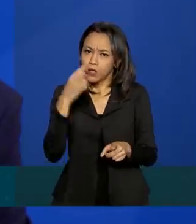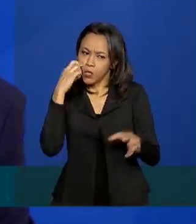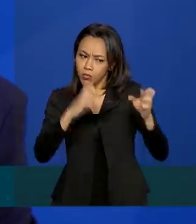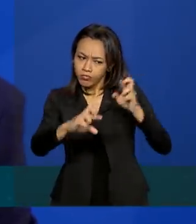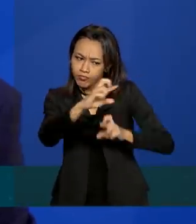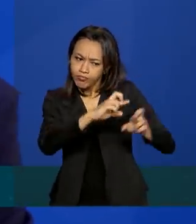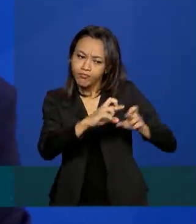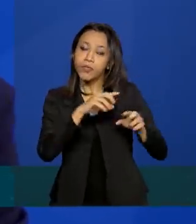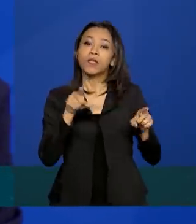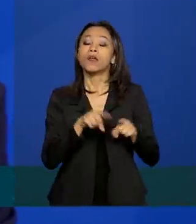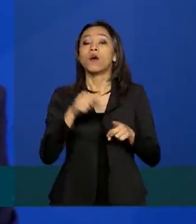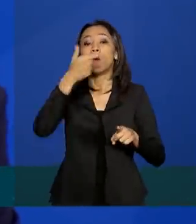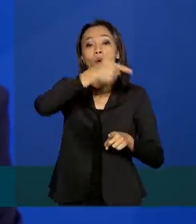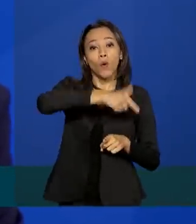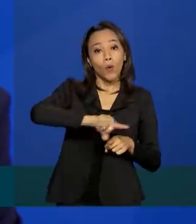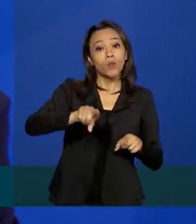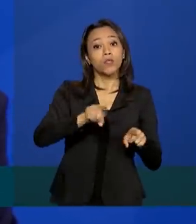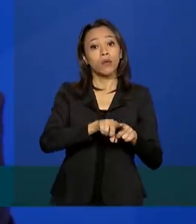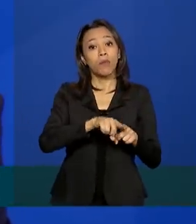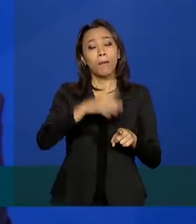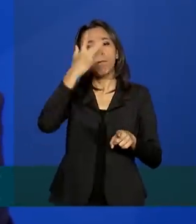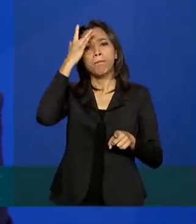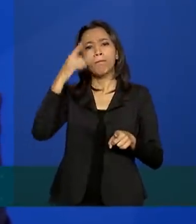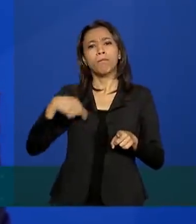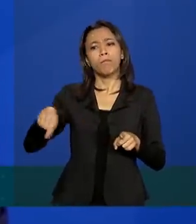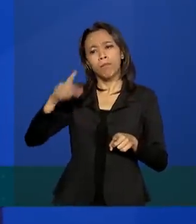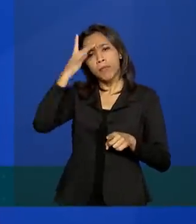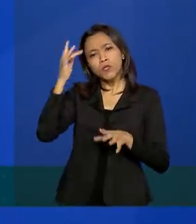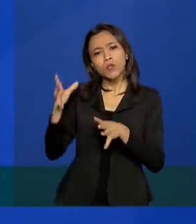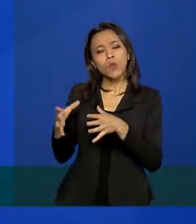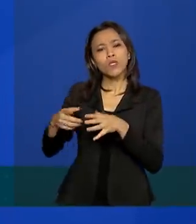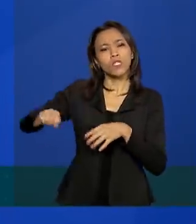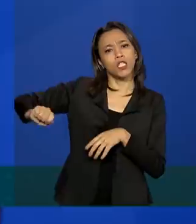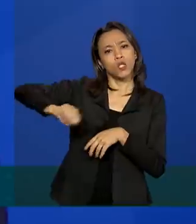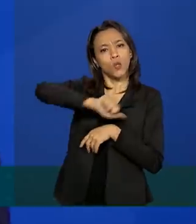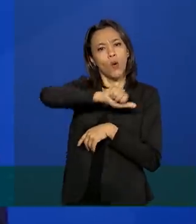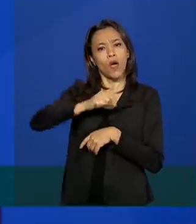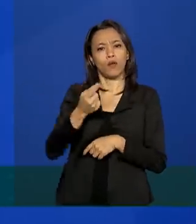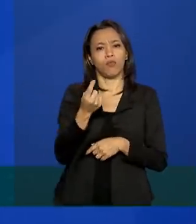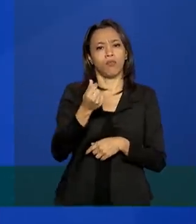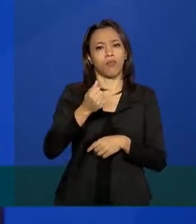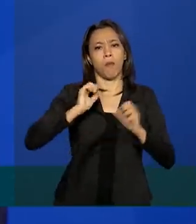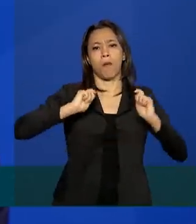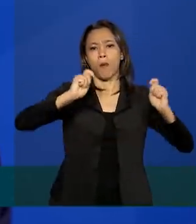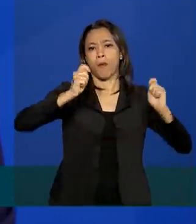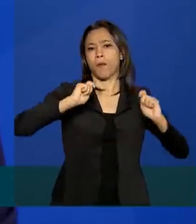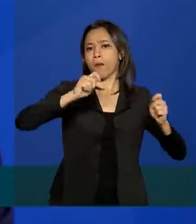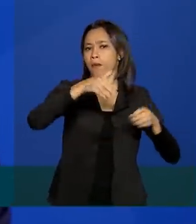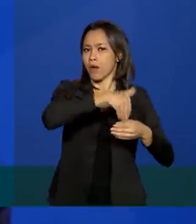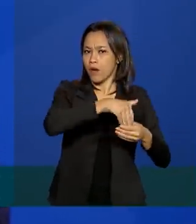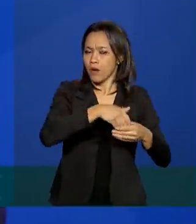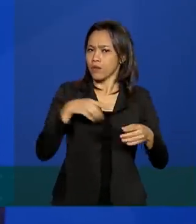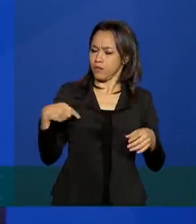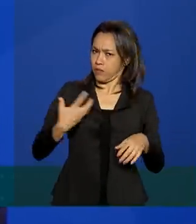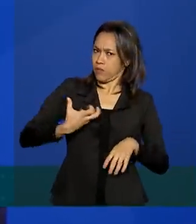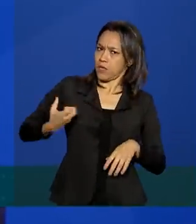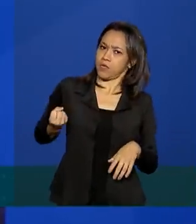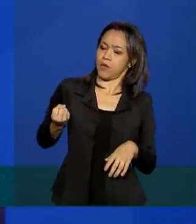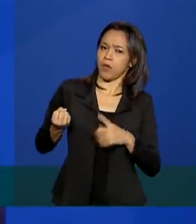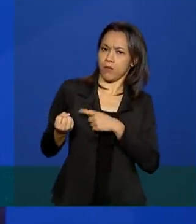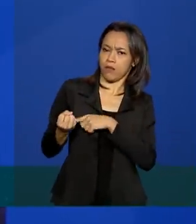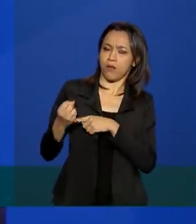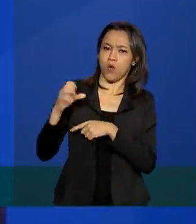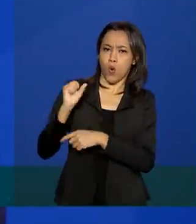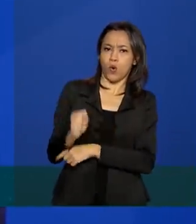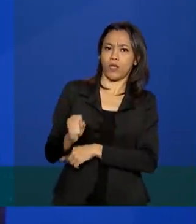doadores de campanha nas últimas campanhas que doaram mais de 10 mil reais como pessoa física e estão recebendo, só nessa situação temos